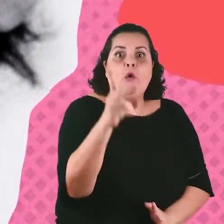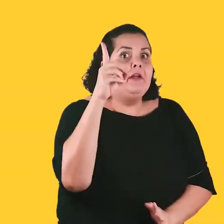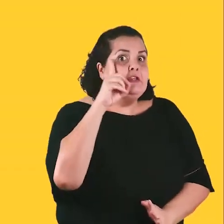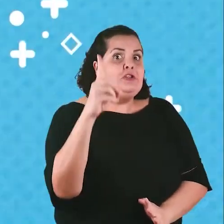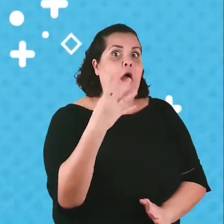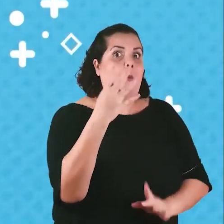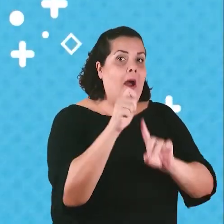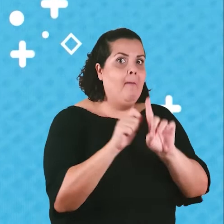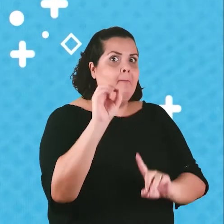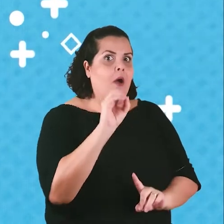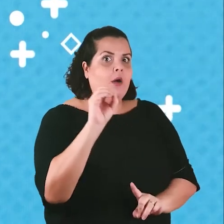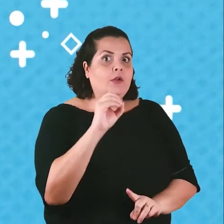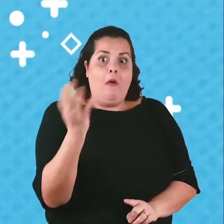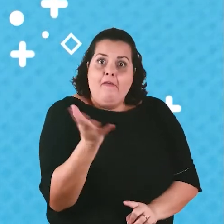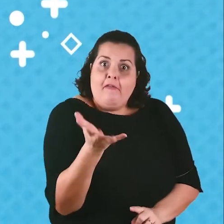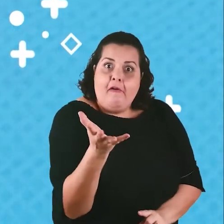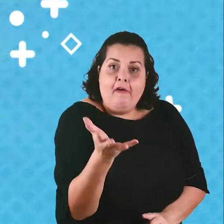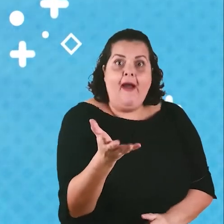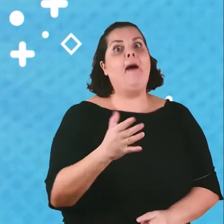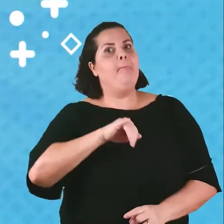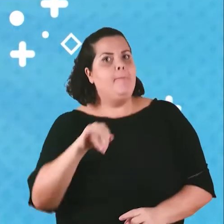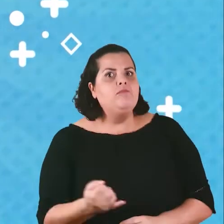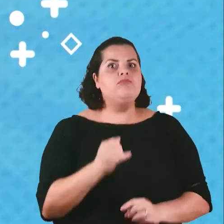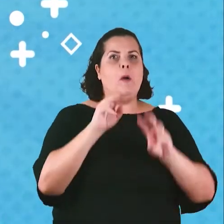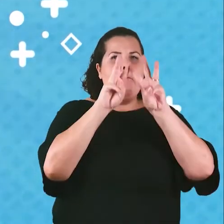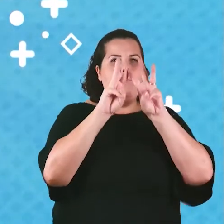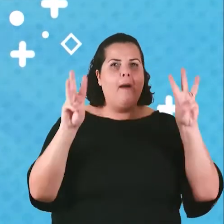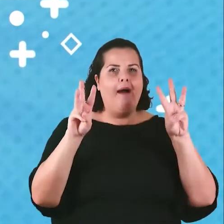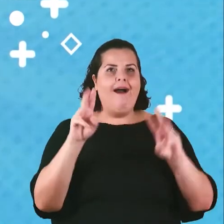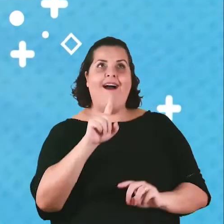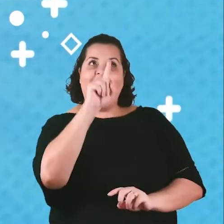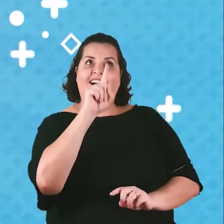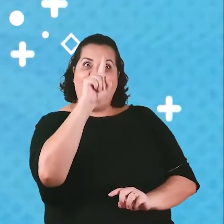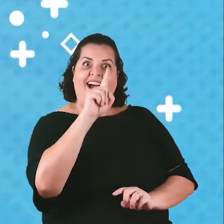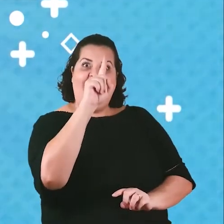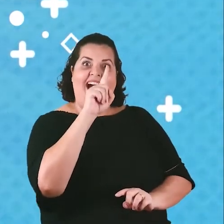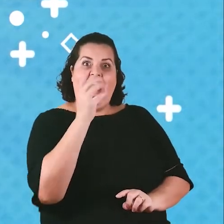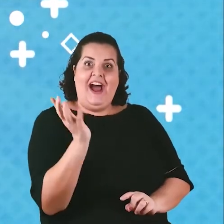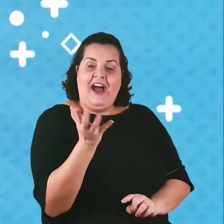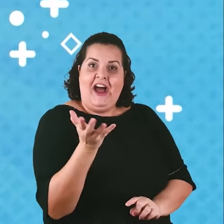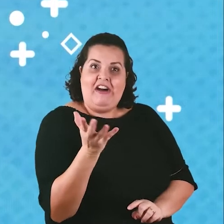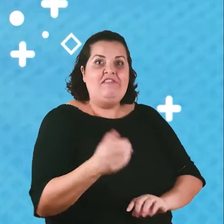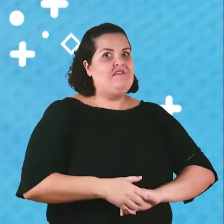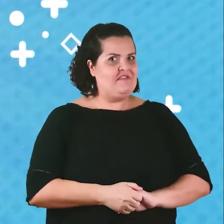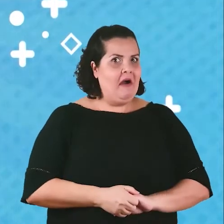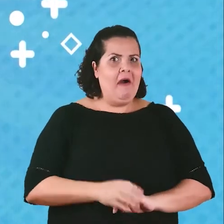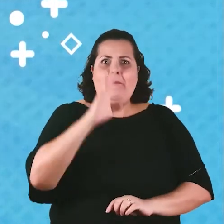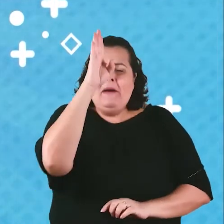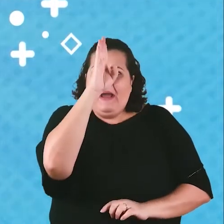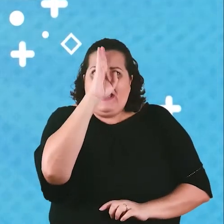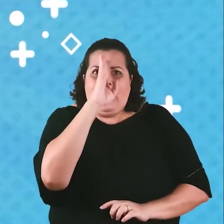de outubro Então corre e digita aí o que eu vou te falar Desafio.criativosdaescola.com.br